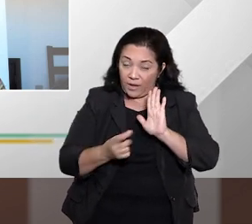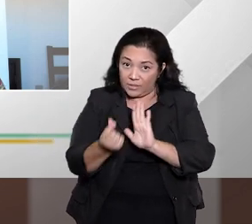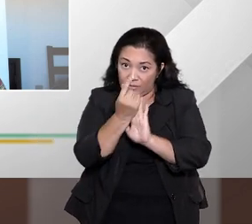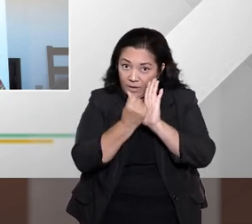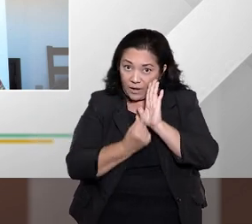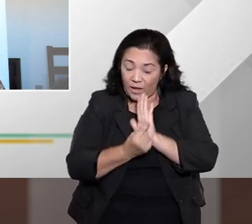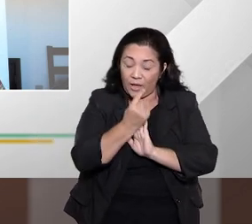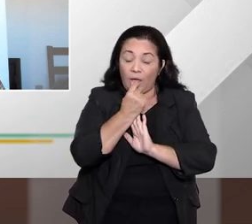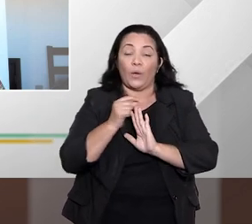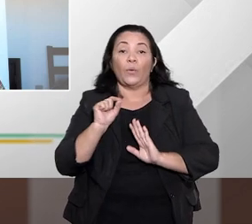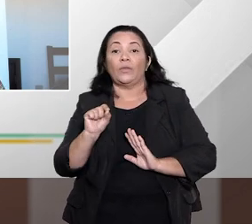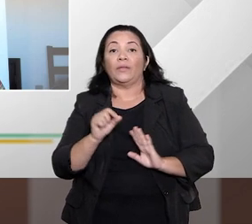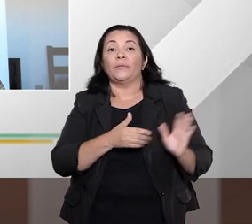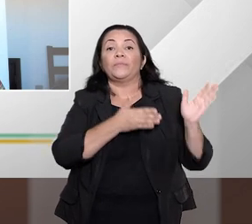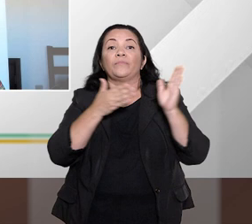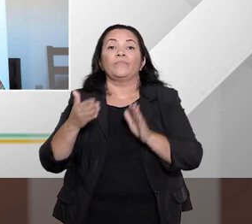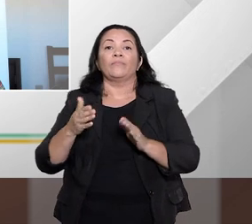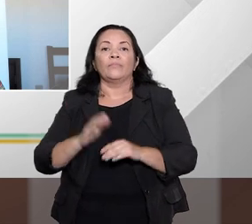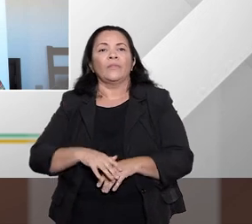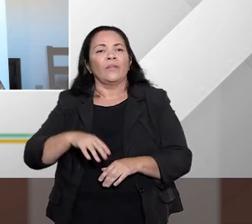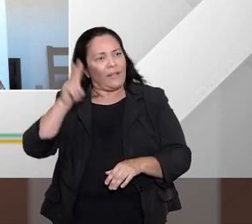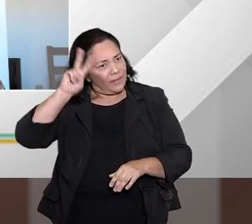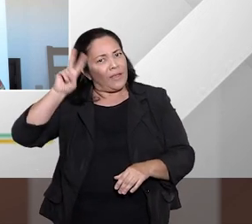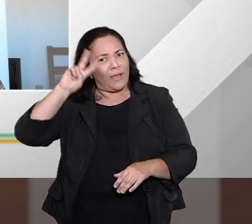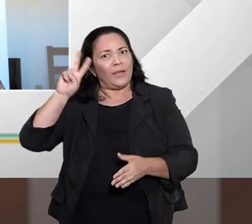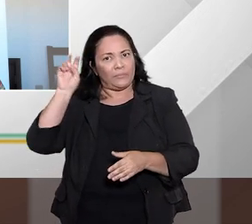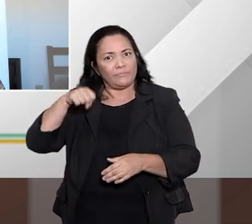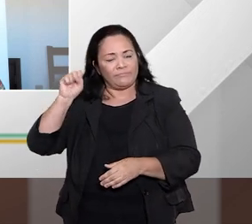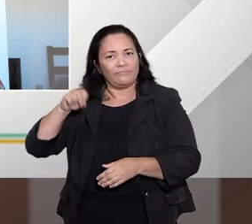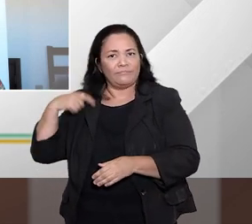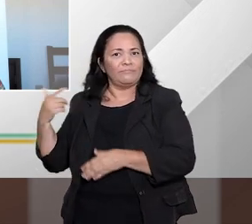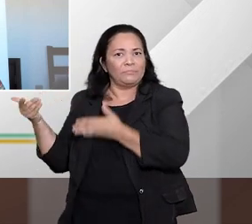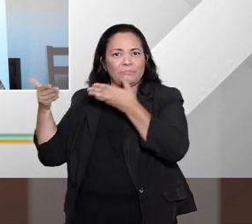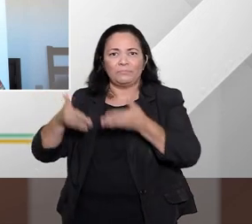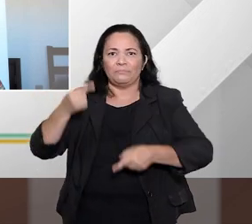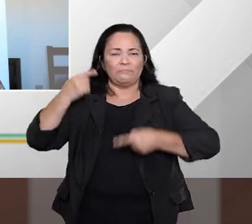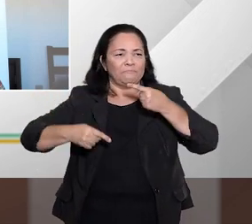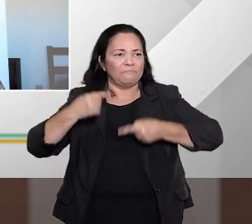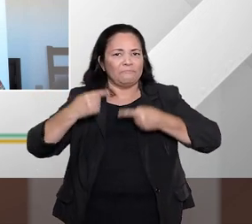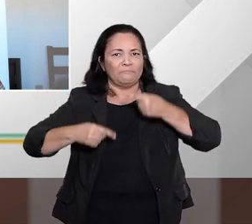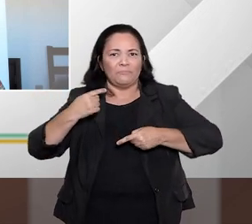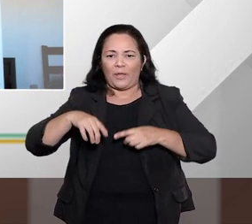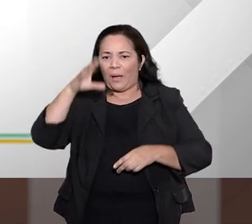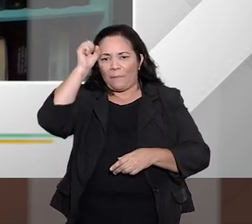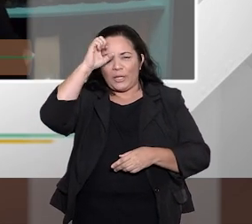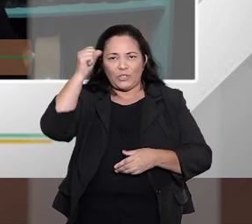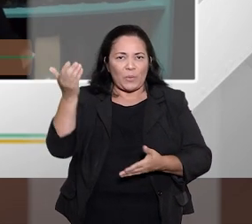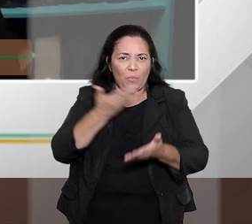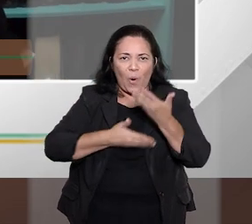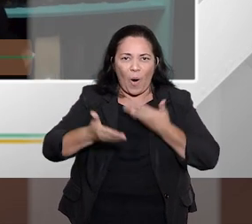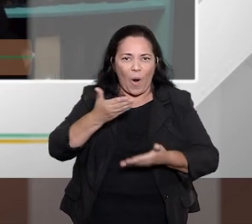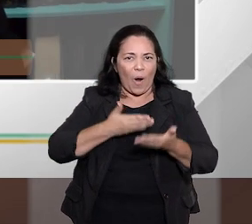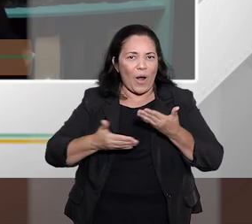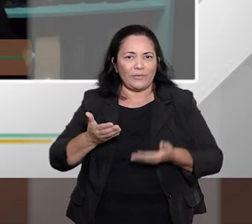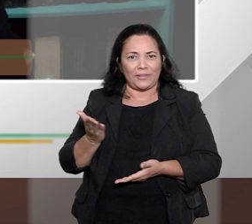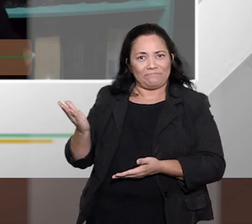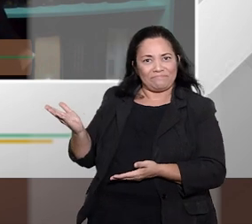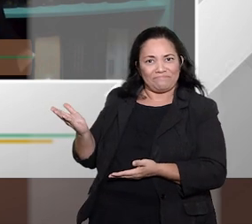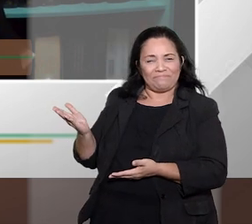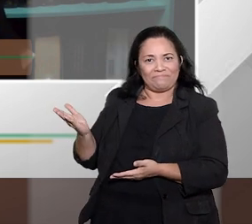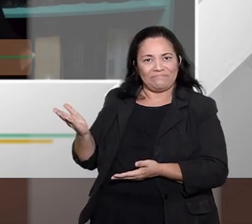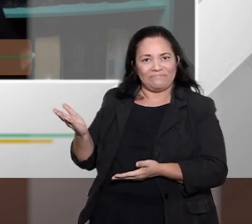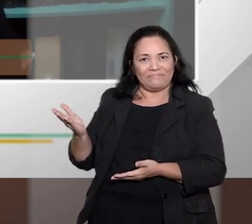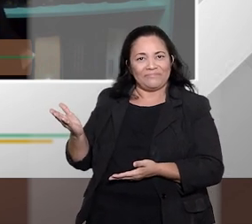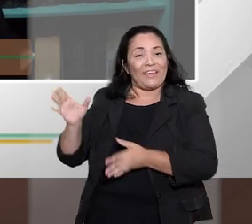Fátima, então, foi uma grande honra participar e pude aprender muito. Estamos aí diante, sem dúvida nenhuma, da maior especialista